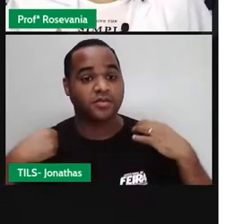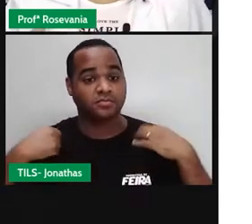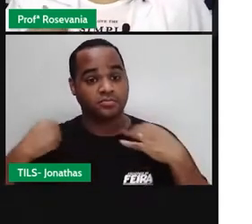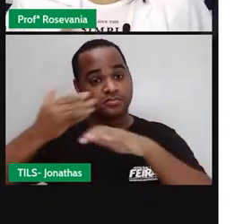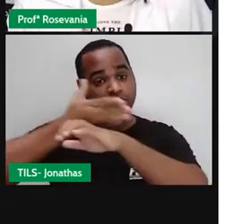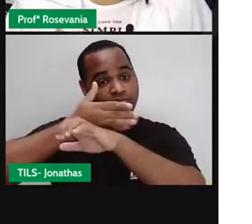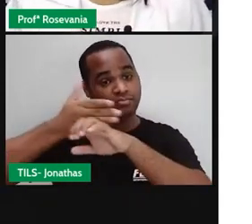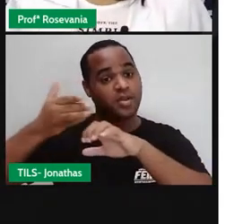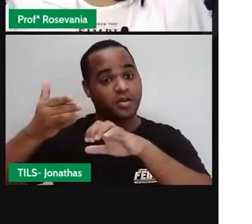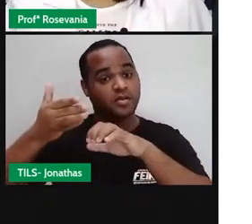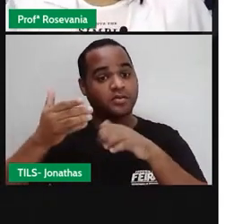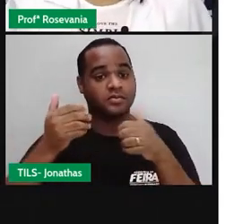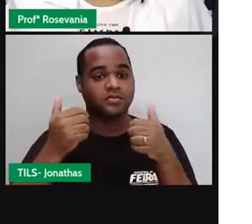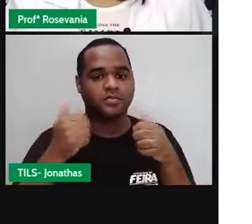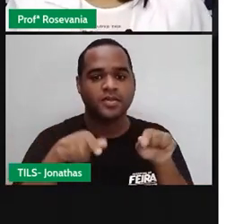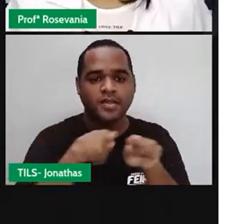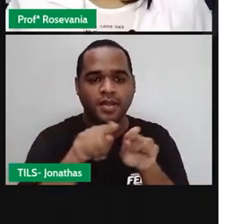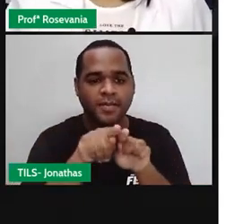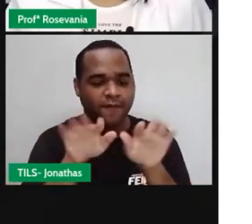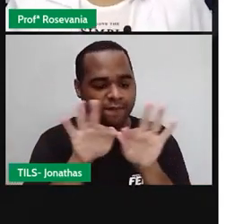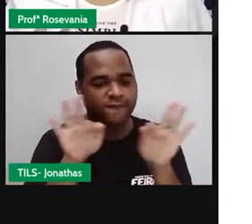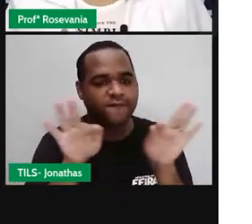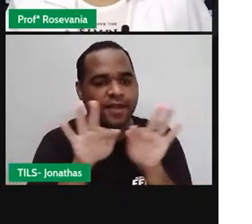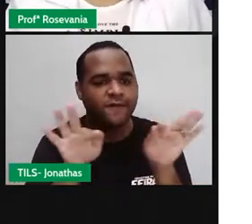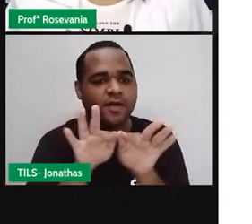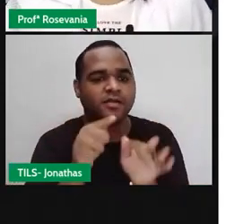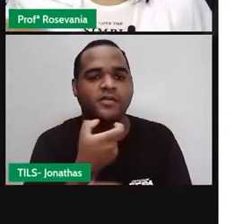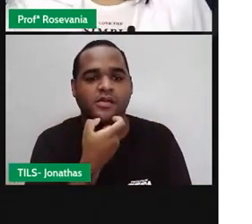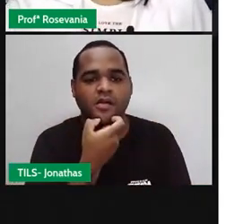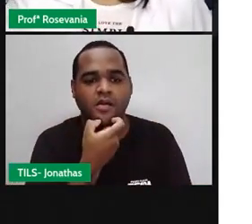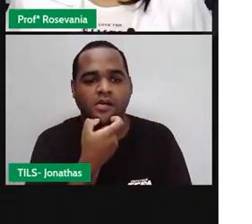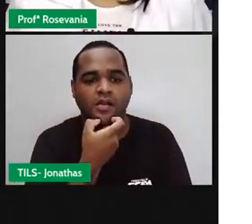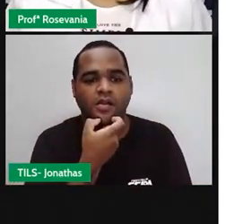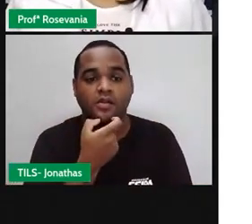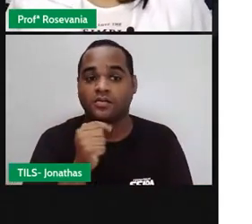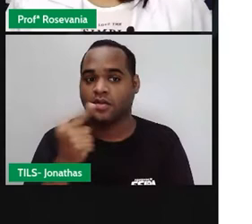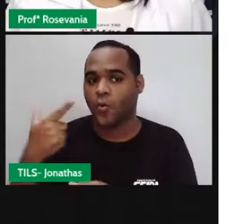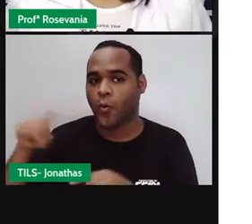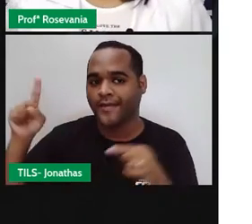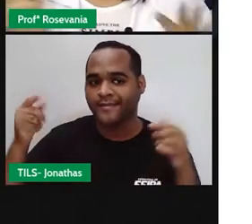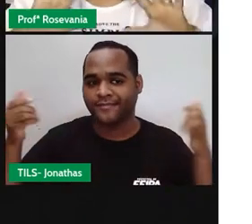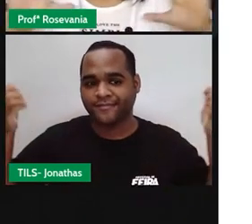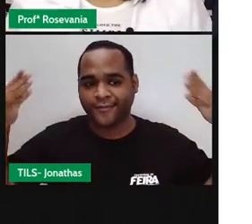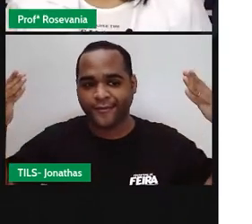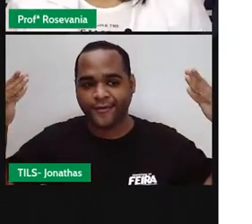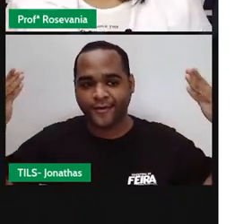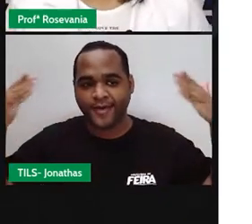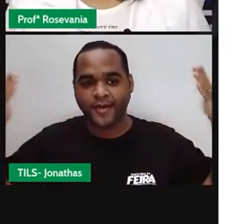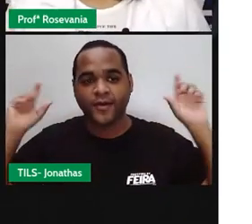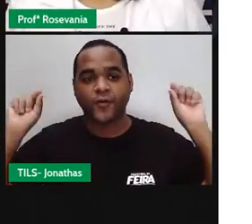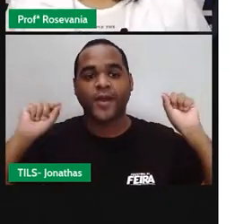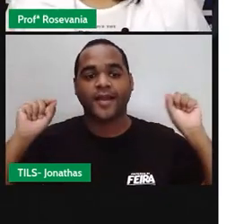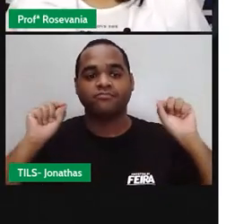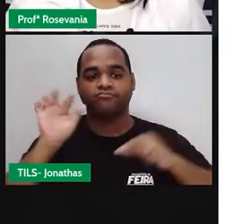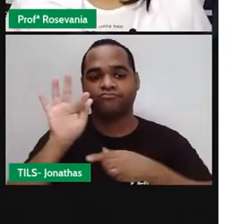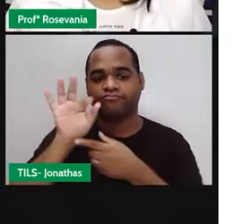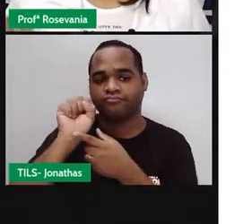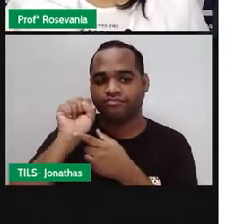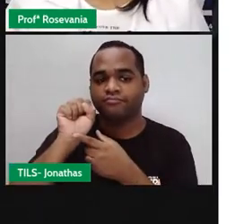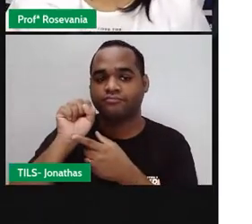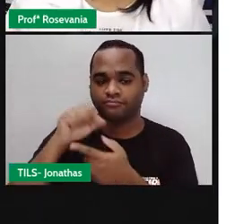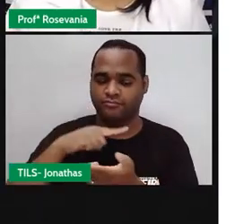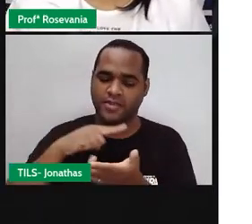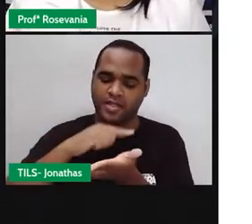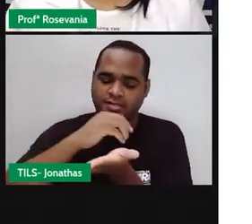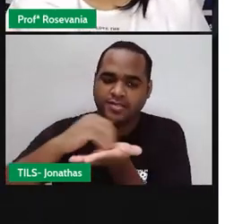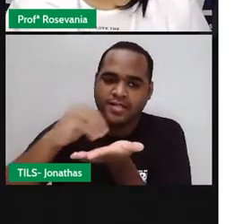com a frase escrita em inglês. E atrás de mim tem a logomarca da Prefeitura de Feira de